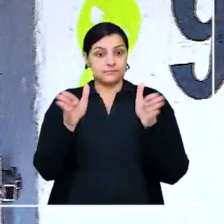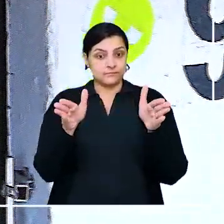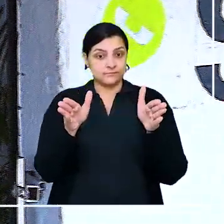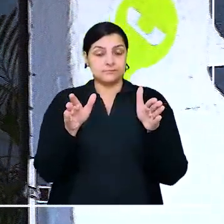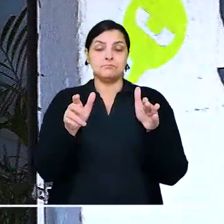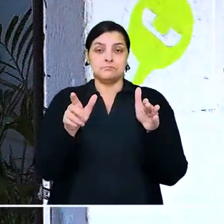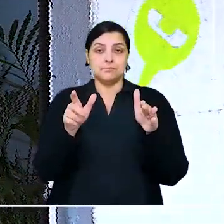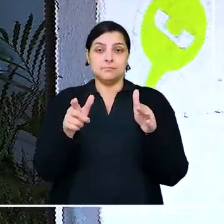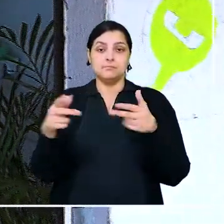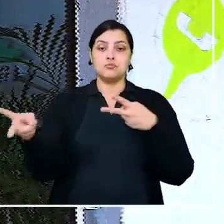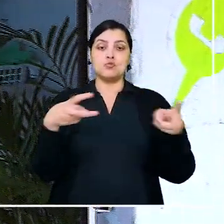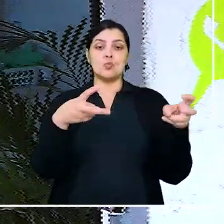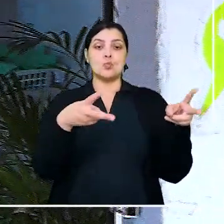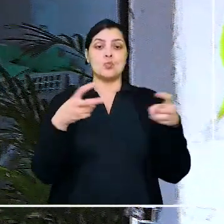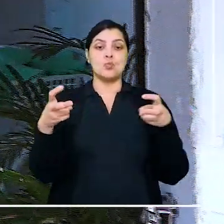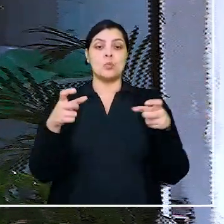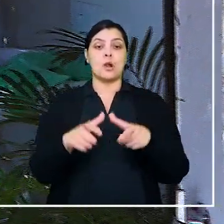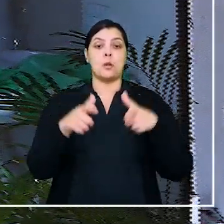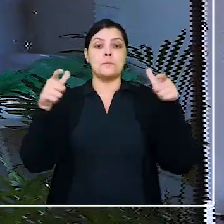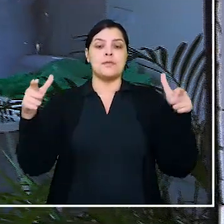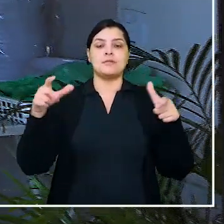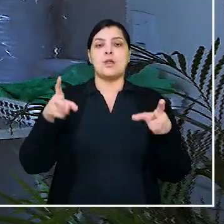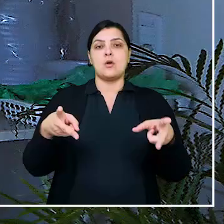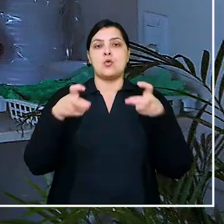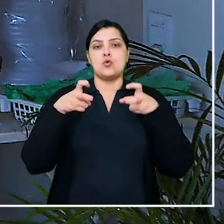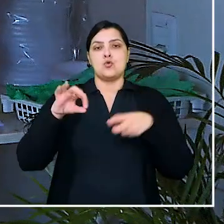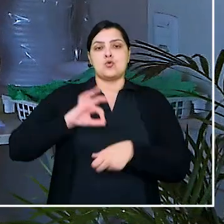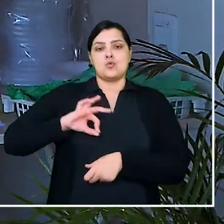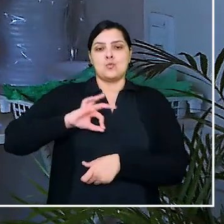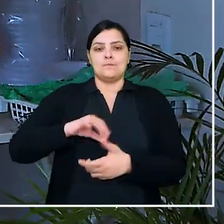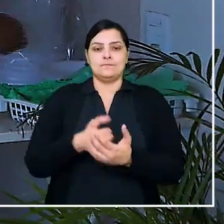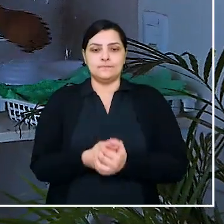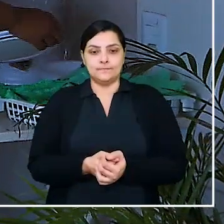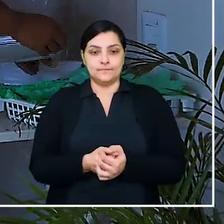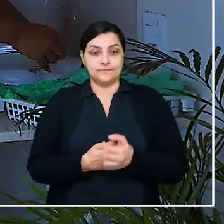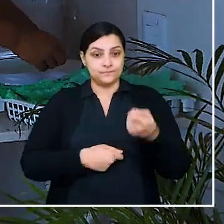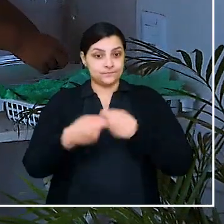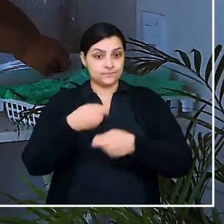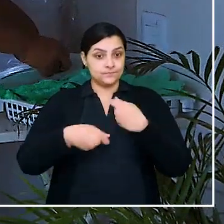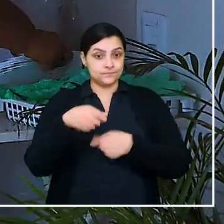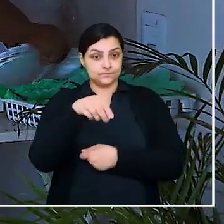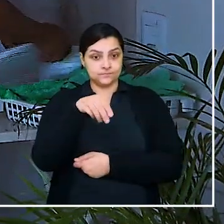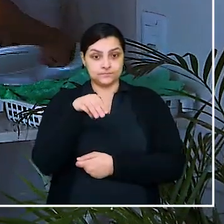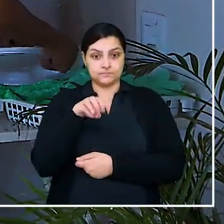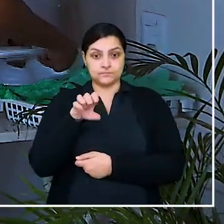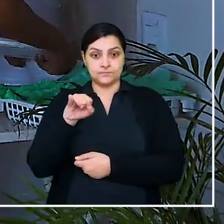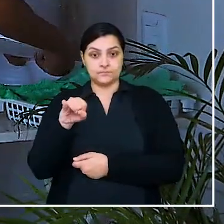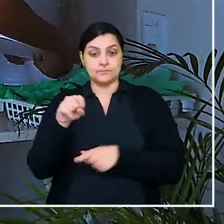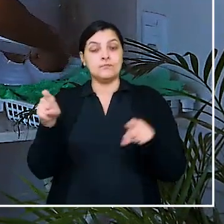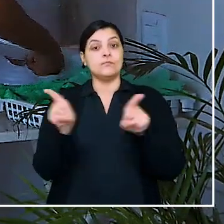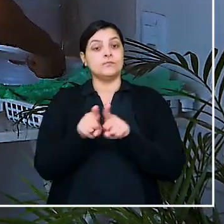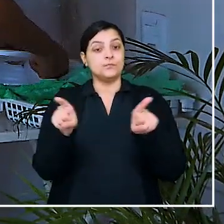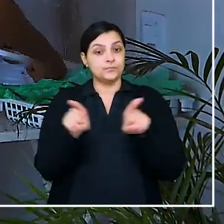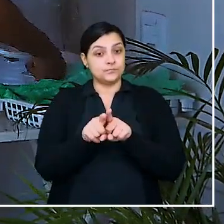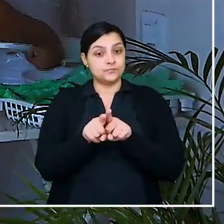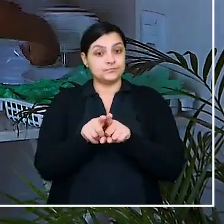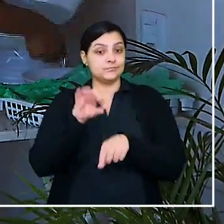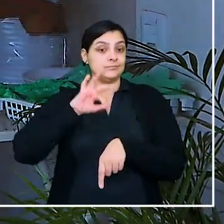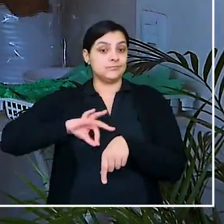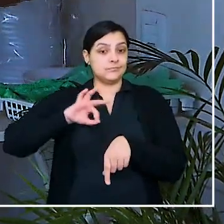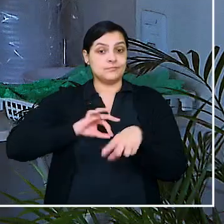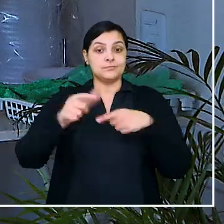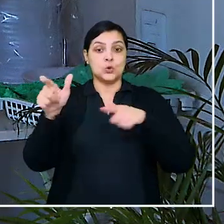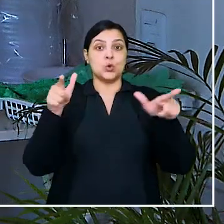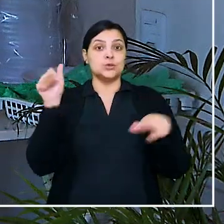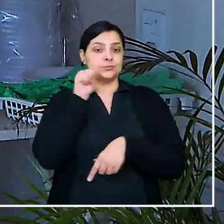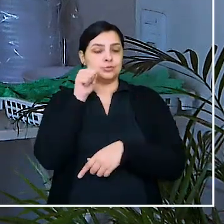loja para ampliar a clientela e aumentar os lucros. O negócio da microempreendedora também ajuda a fomentar a renda